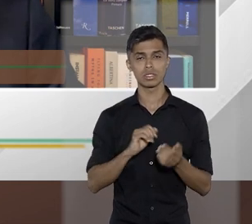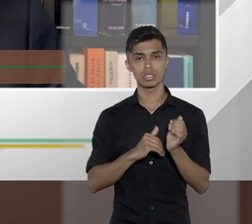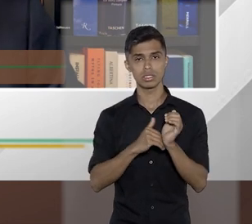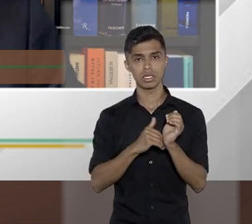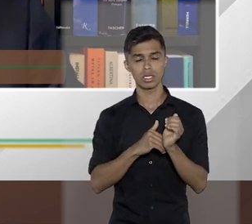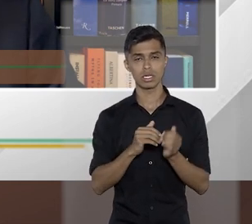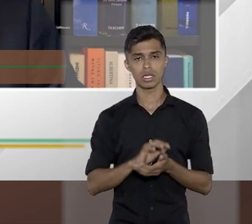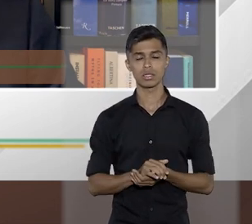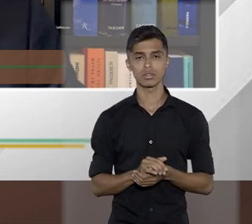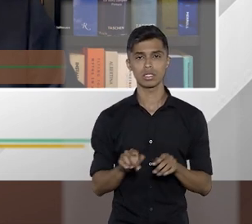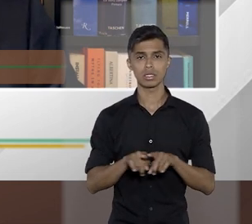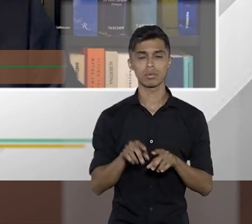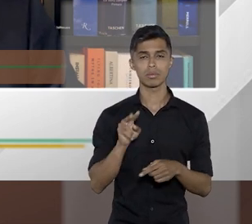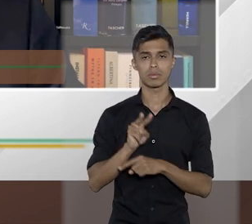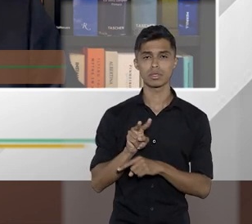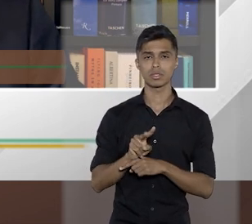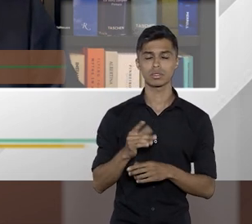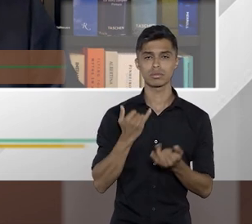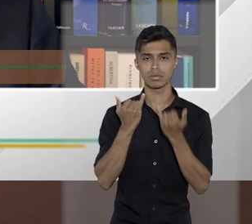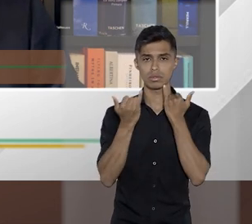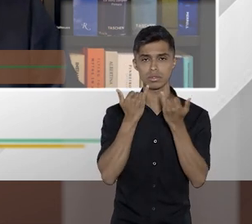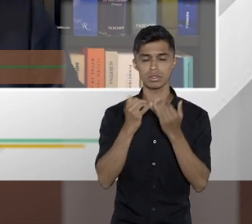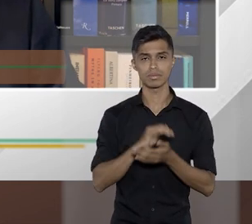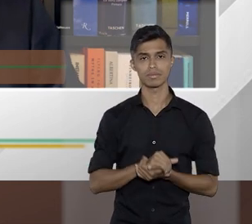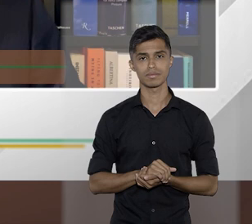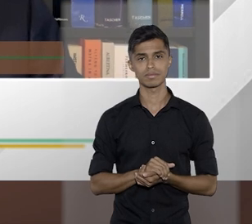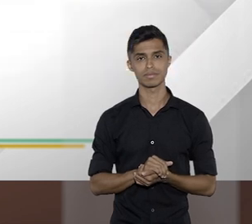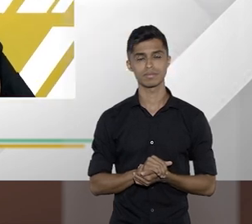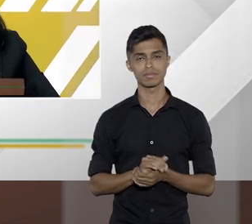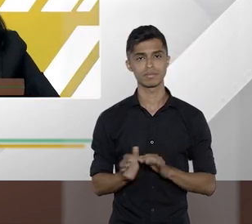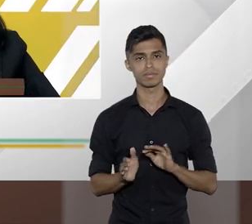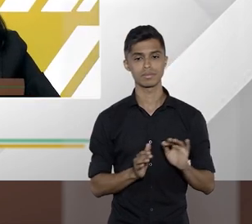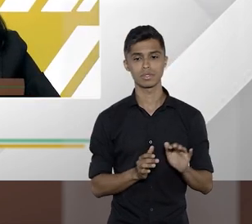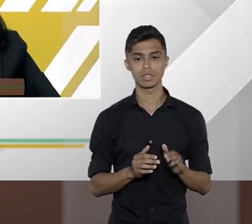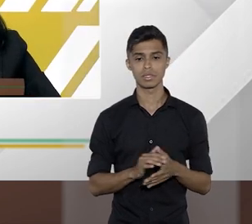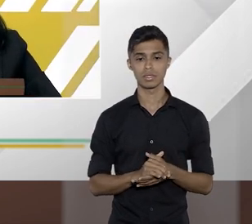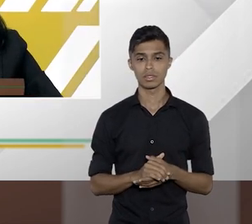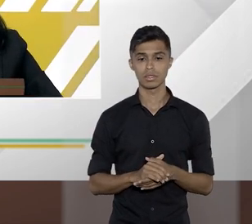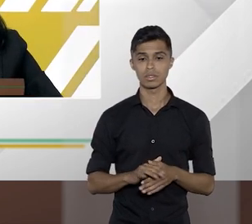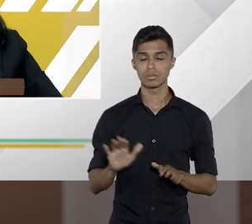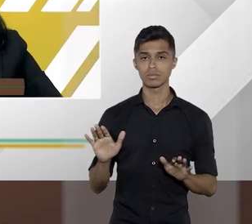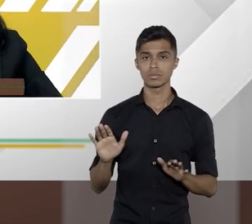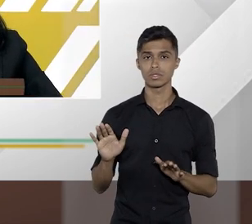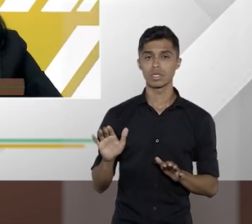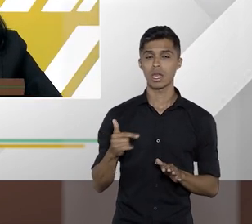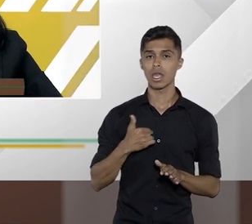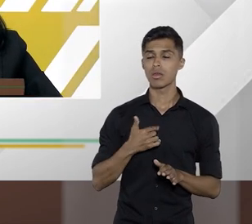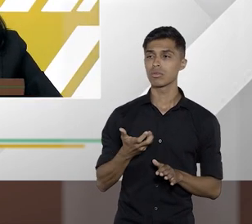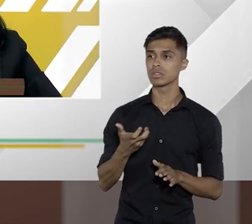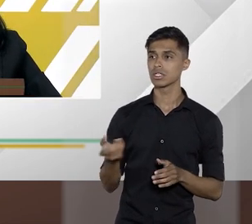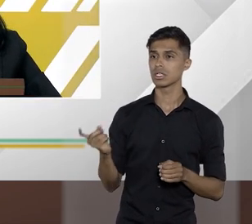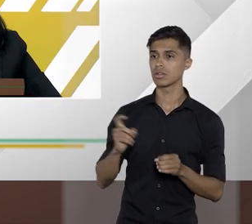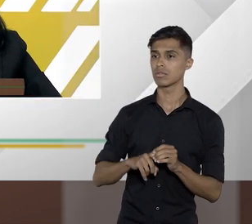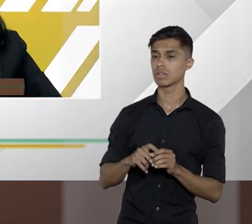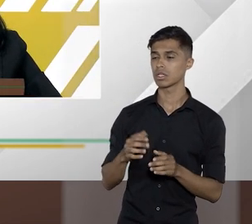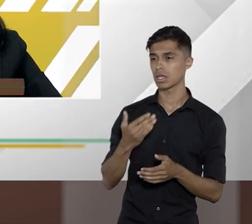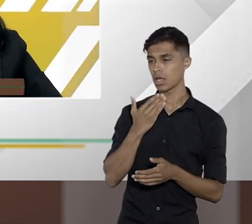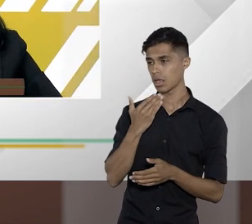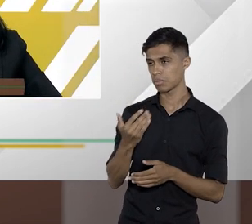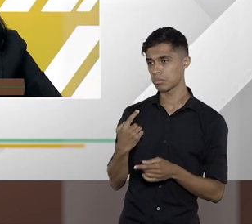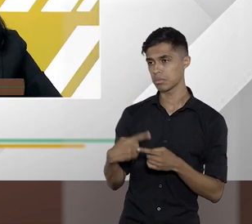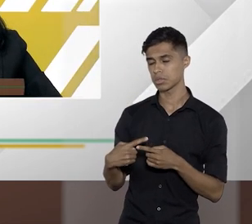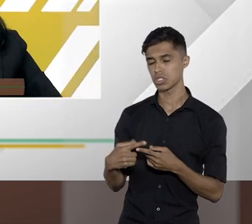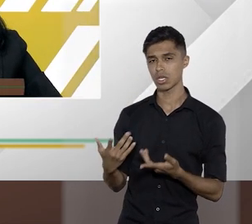sigilo e da proteção dos dados. Eu queria retornar agora... Professor, é muito comum, levantando essa